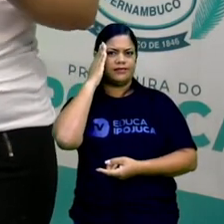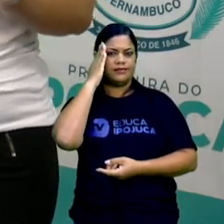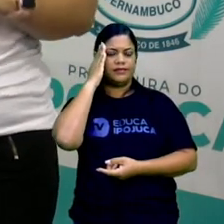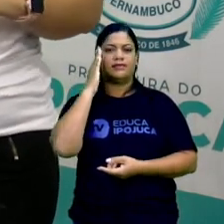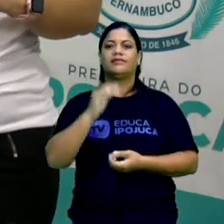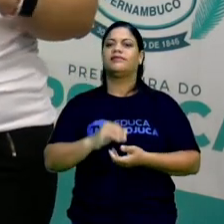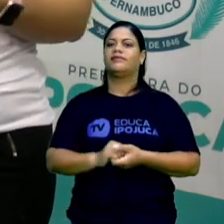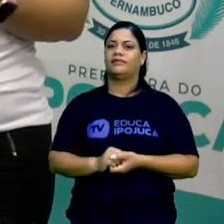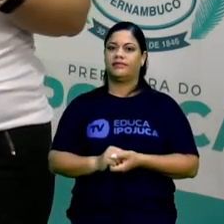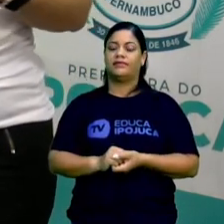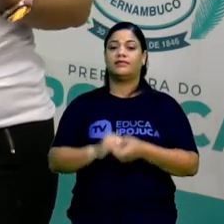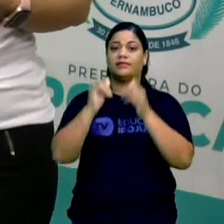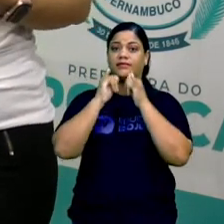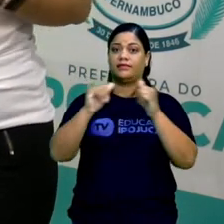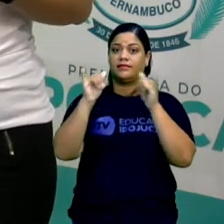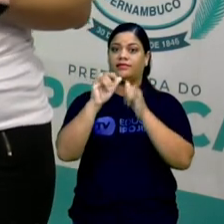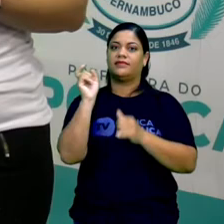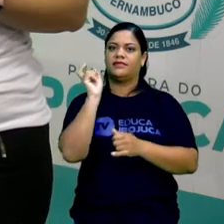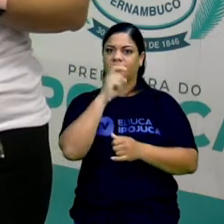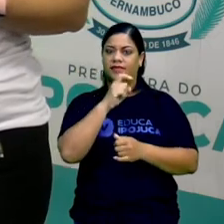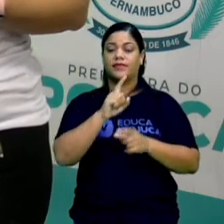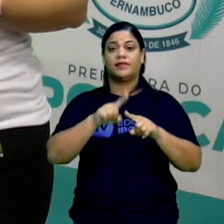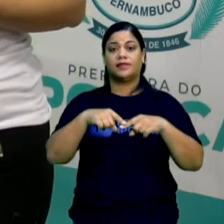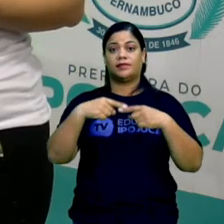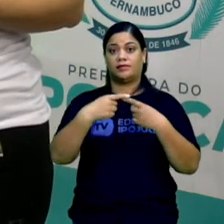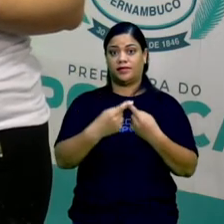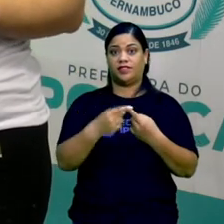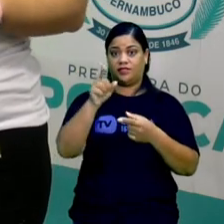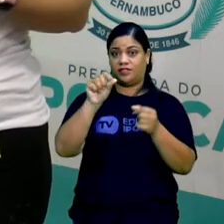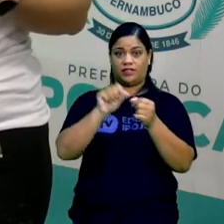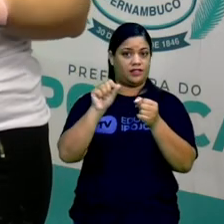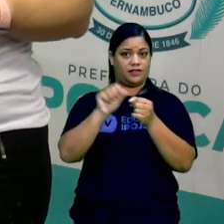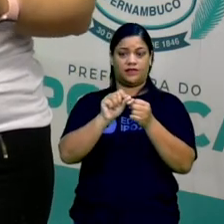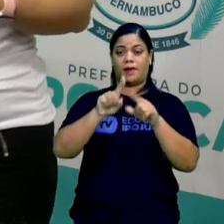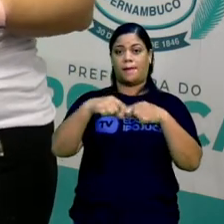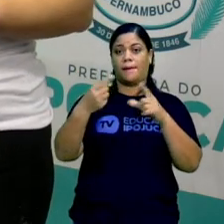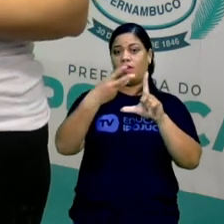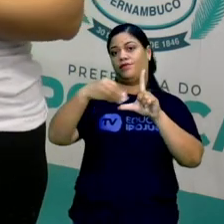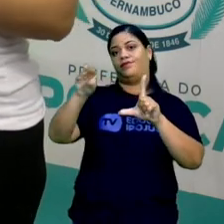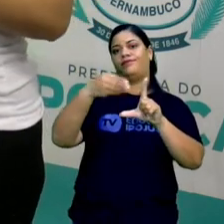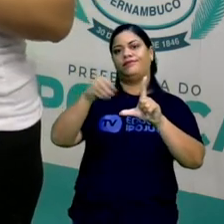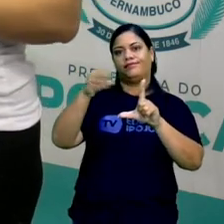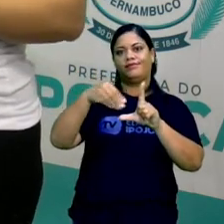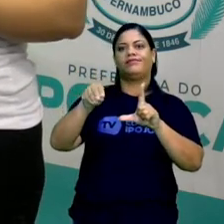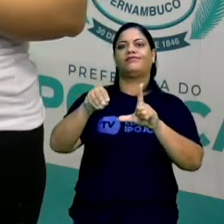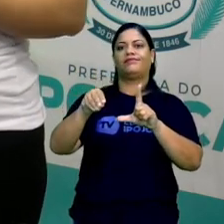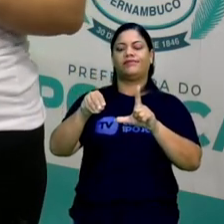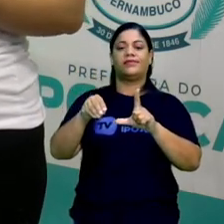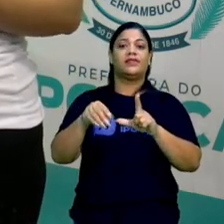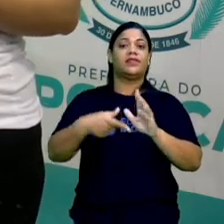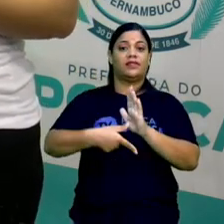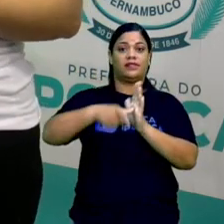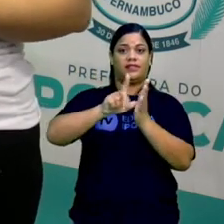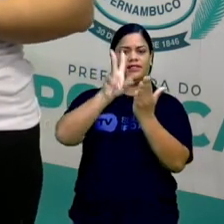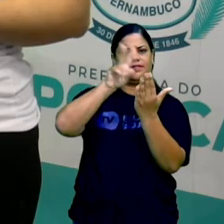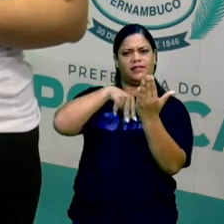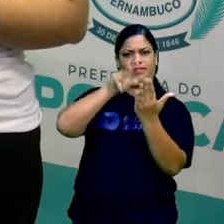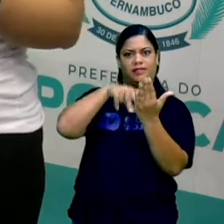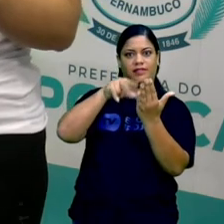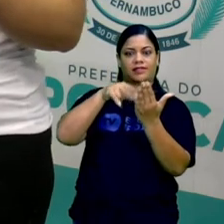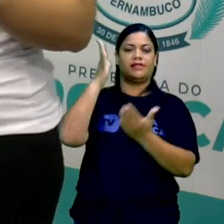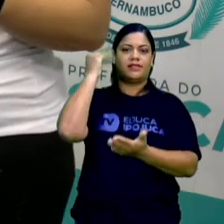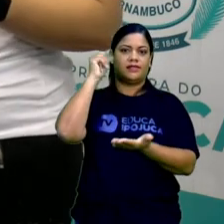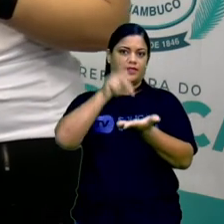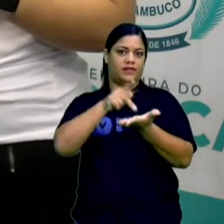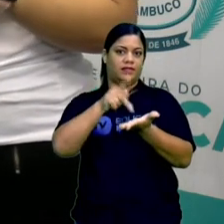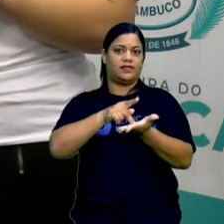news que muitas vezes você não produz, mas termina propagando porque você repassa sem verificar antes se é verdadeira ou